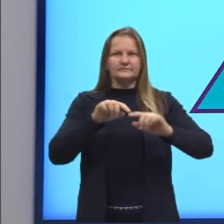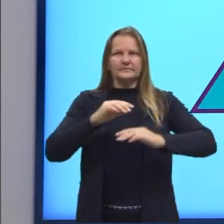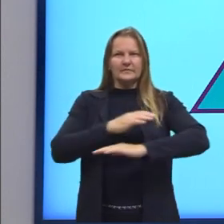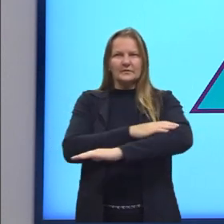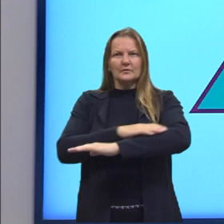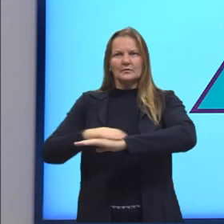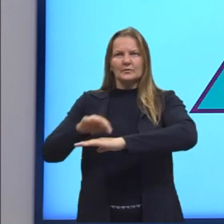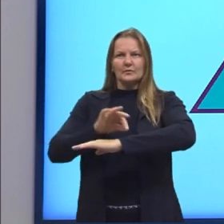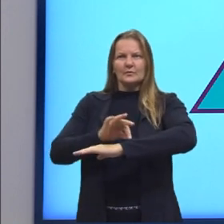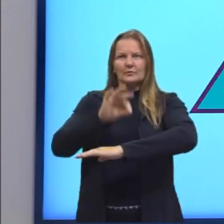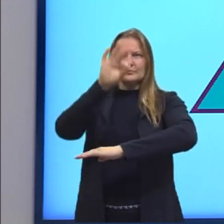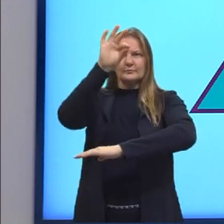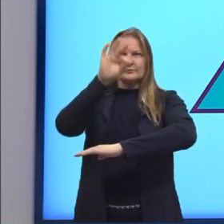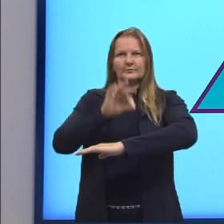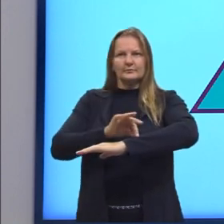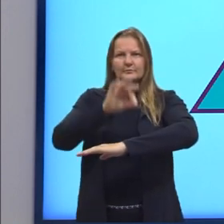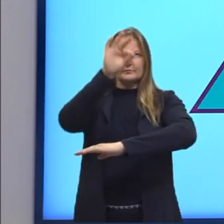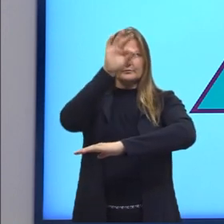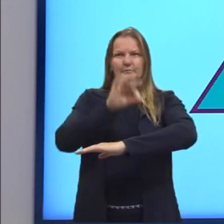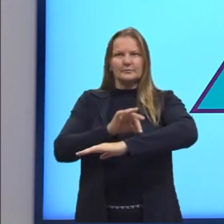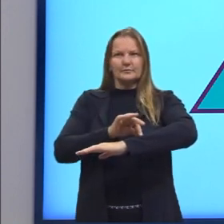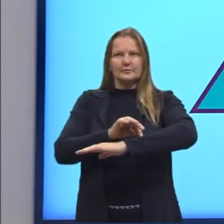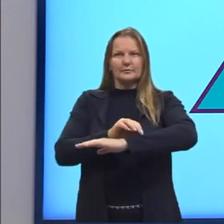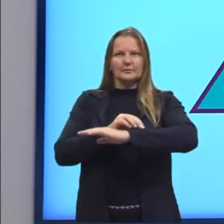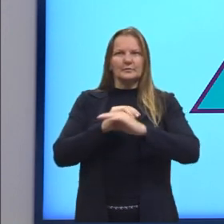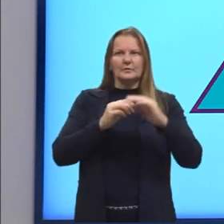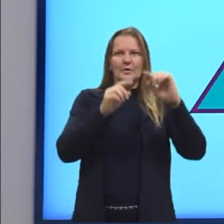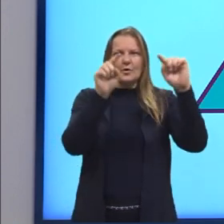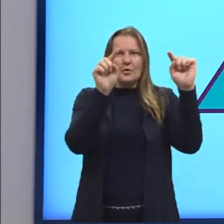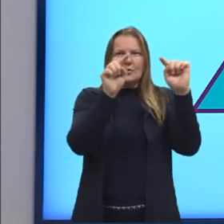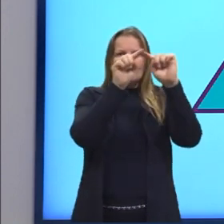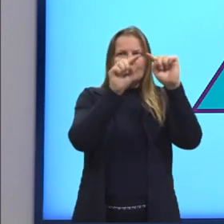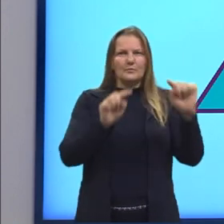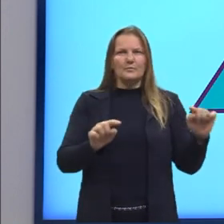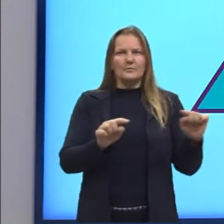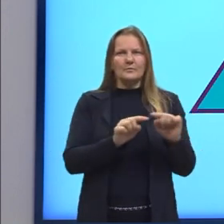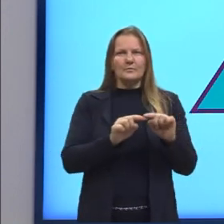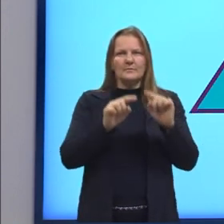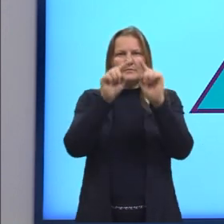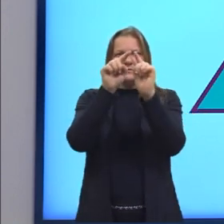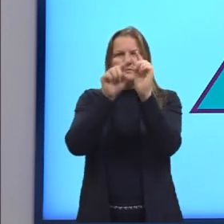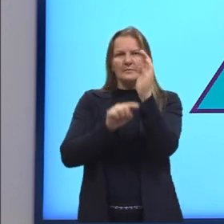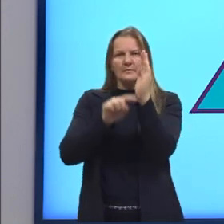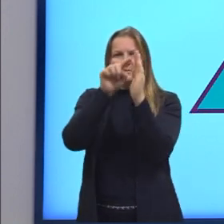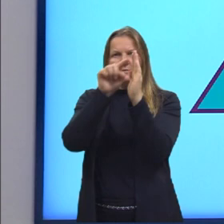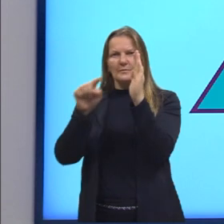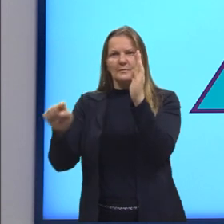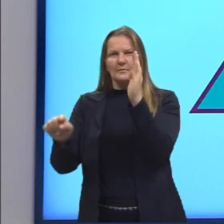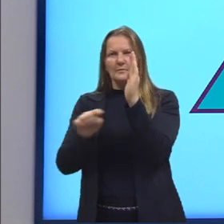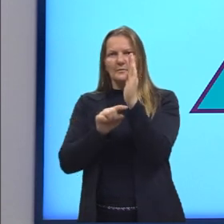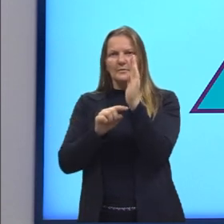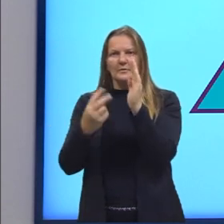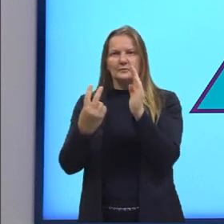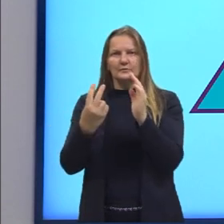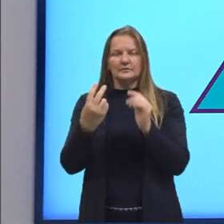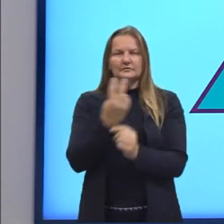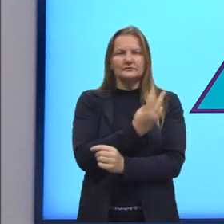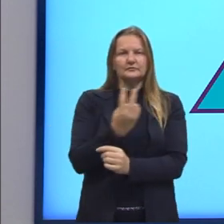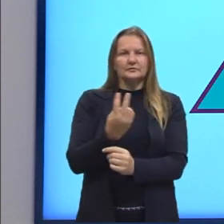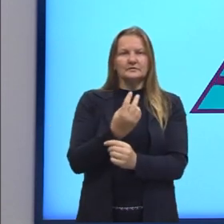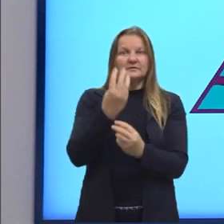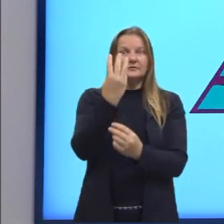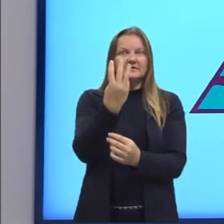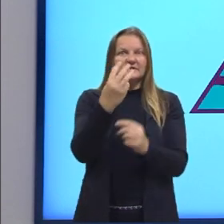nós formamos outros dois triângulos. Um menor e um médio. Então, nós vamos ver essas três figuras.